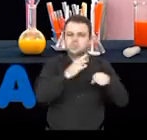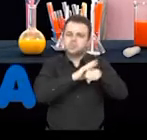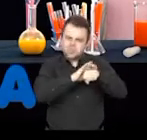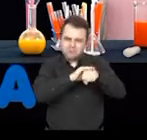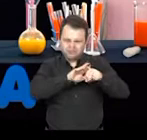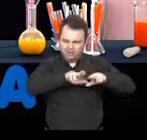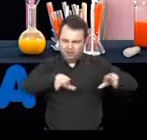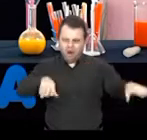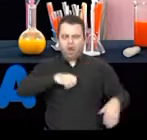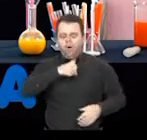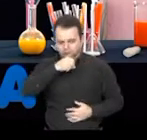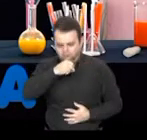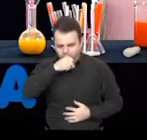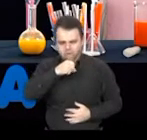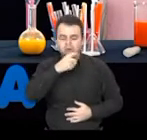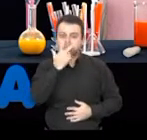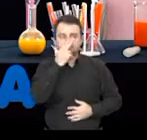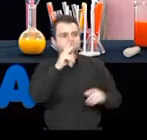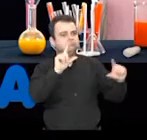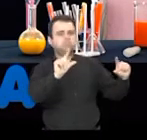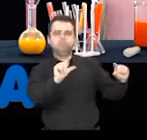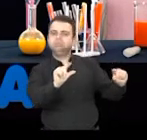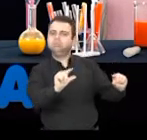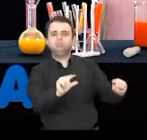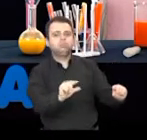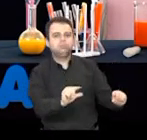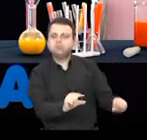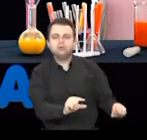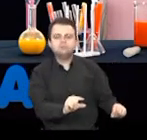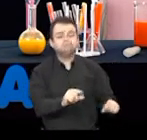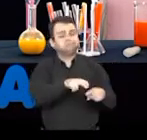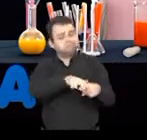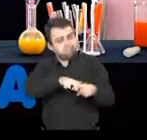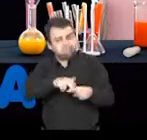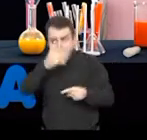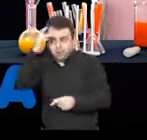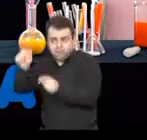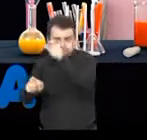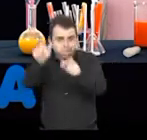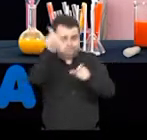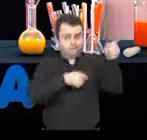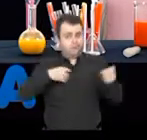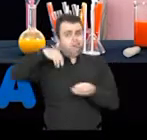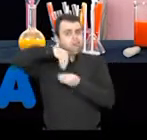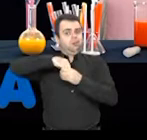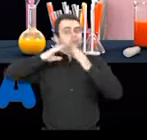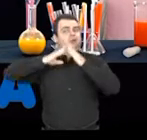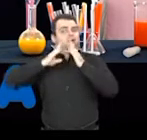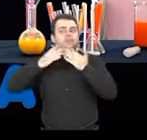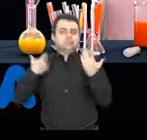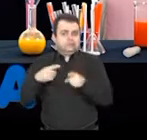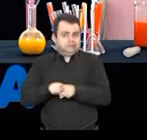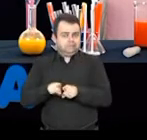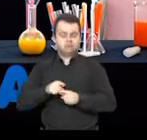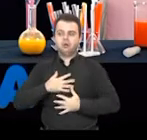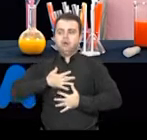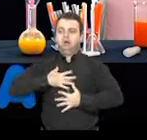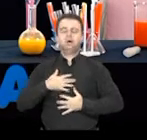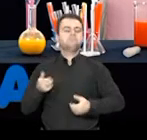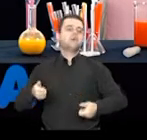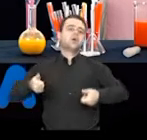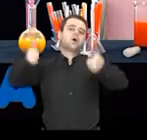respiratórias, estarem um pouquinho em menor quantidade, porque as pessoas estão conseguindo respirar melhor.